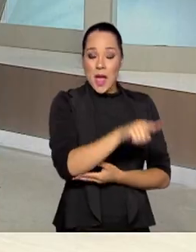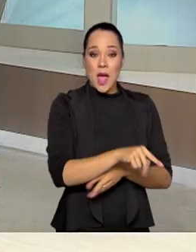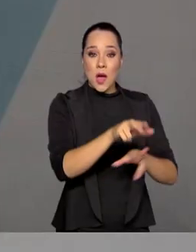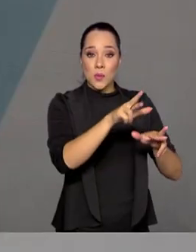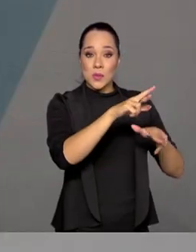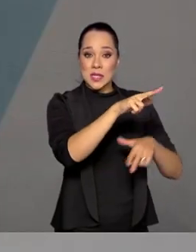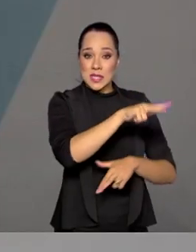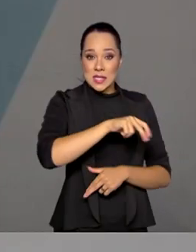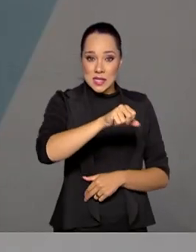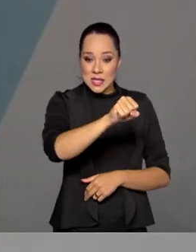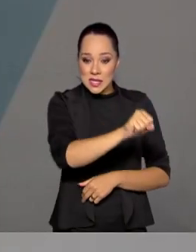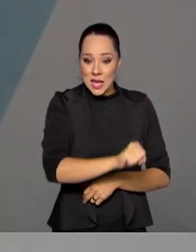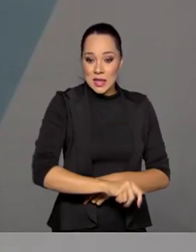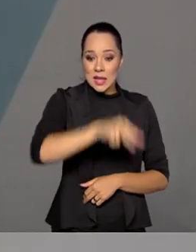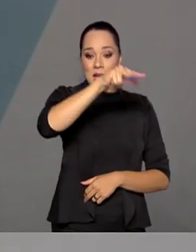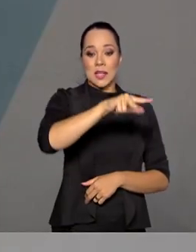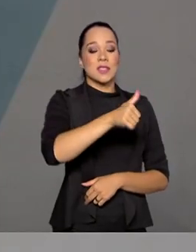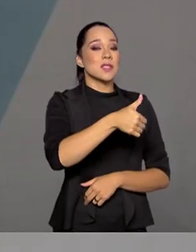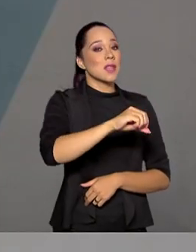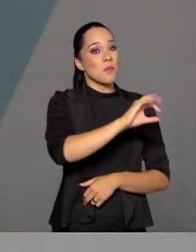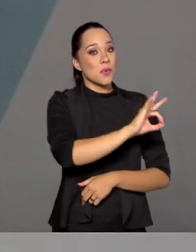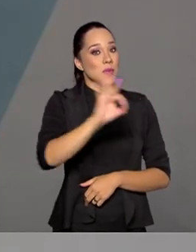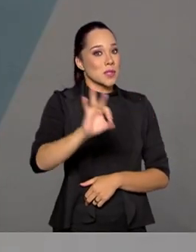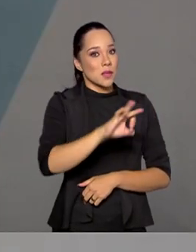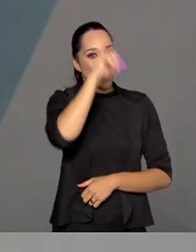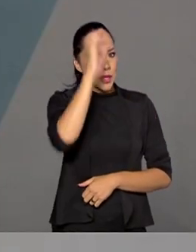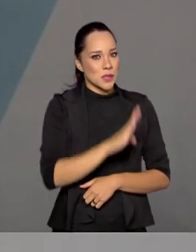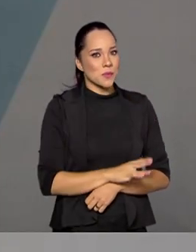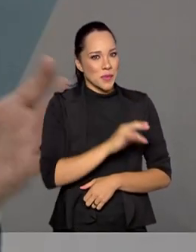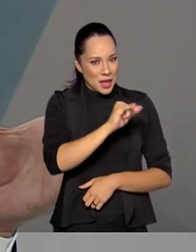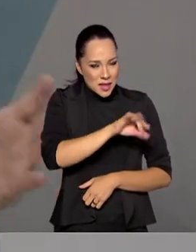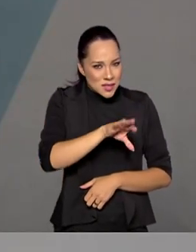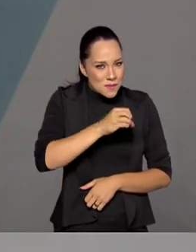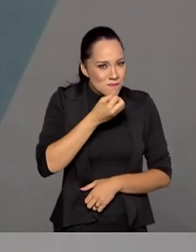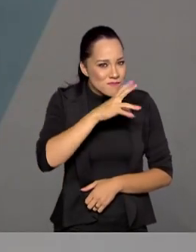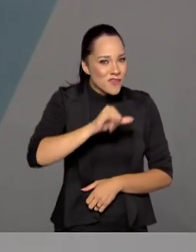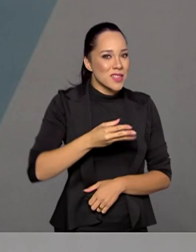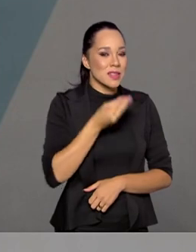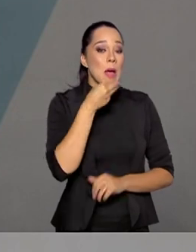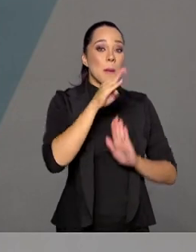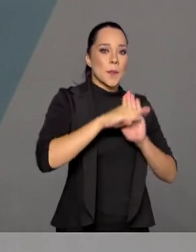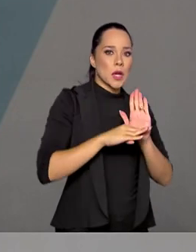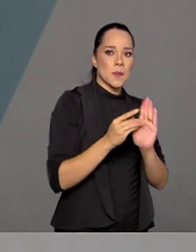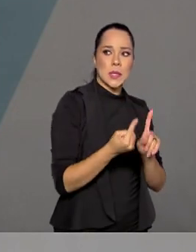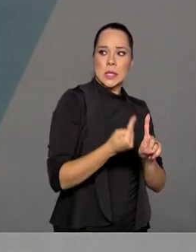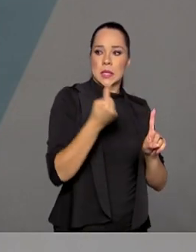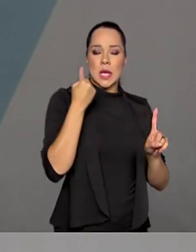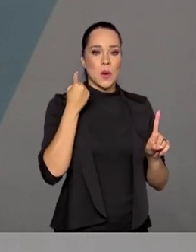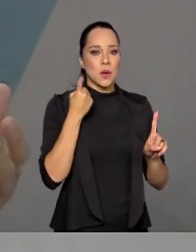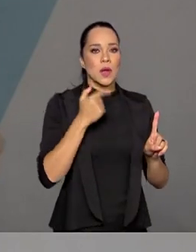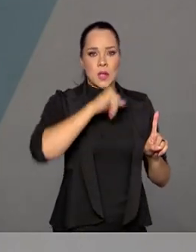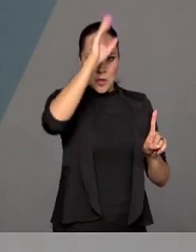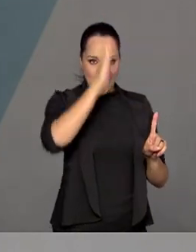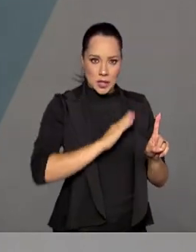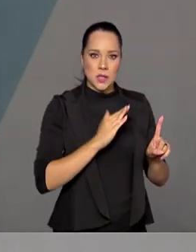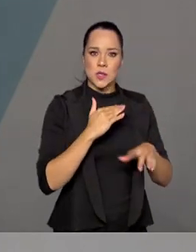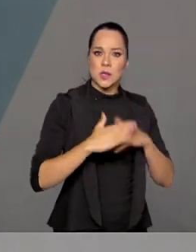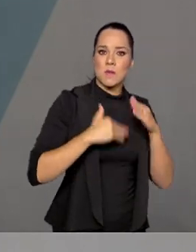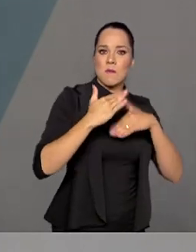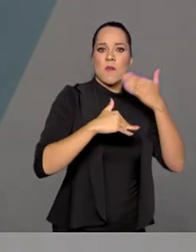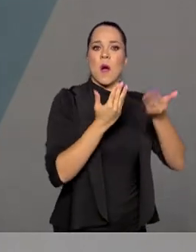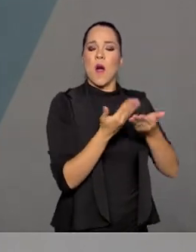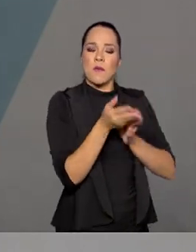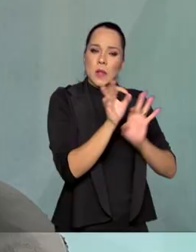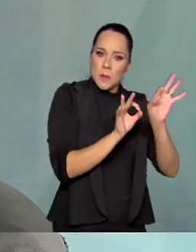nacional. Essa é a grande vantagem em relação a programas anteriores que o Brasil desenvolve,